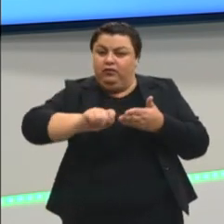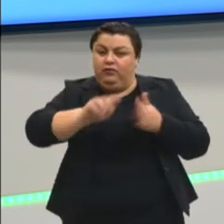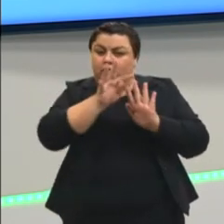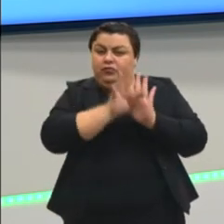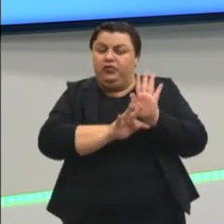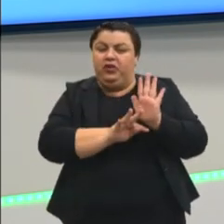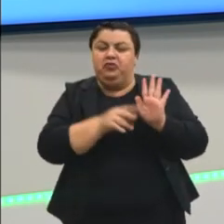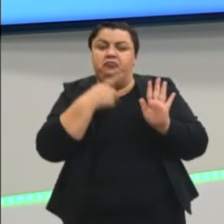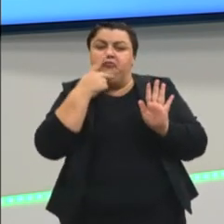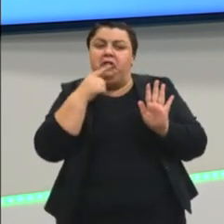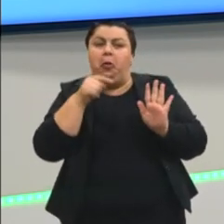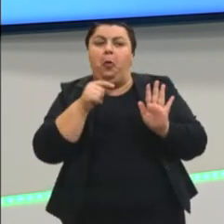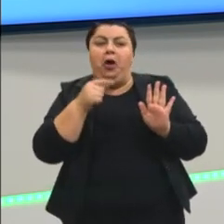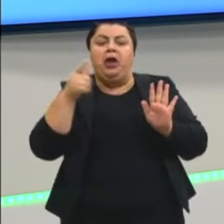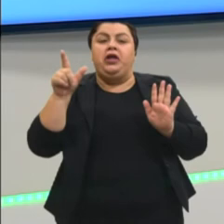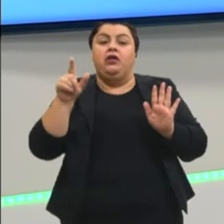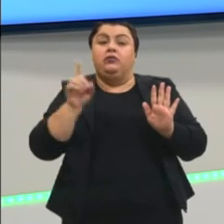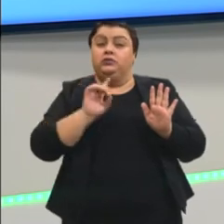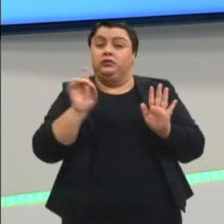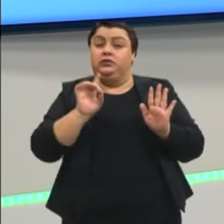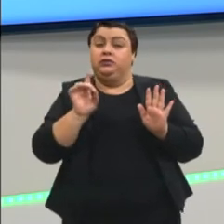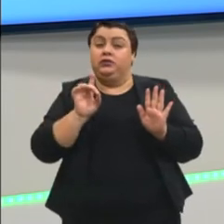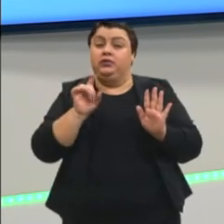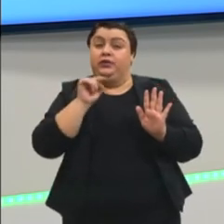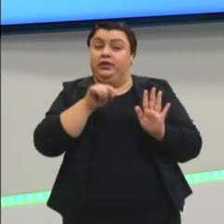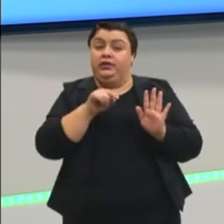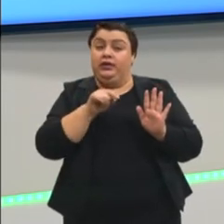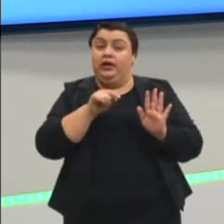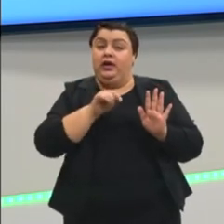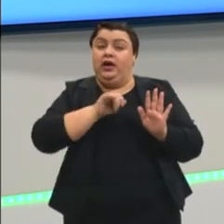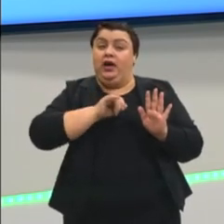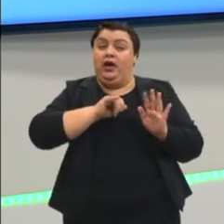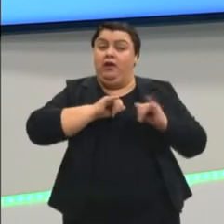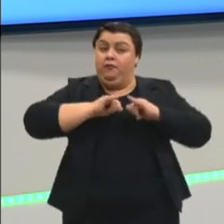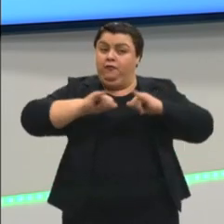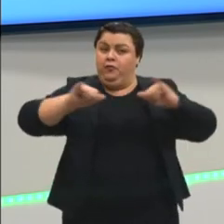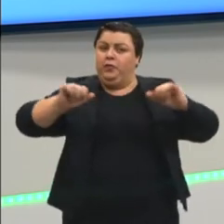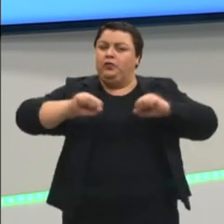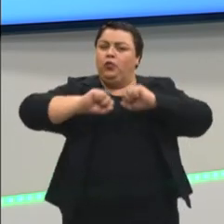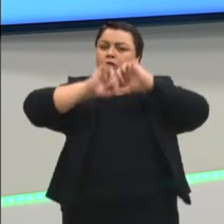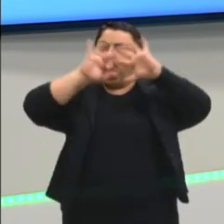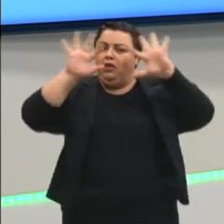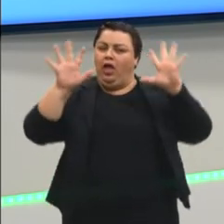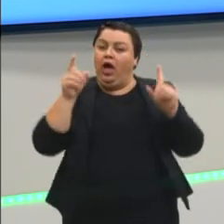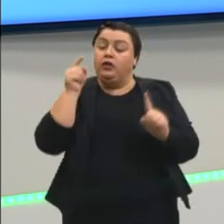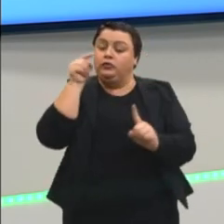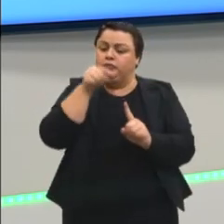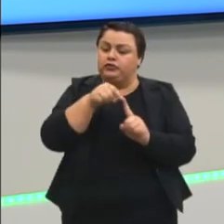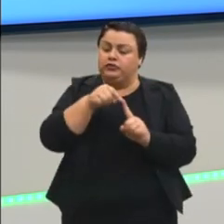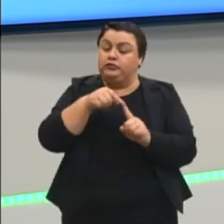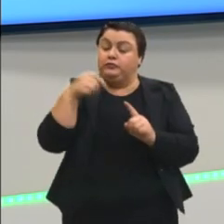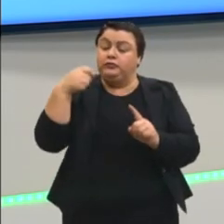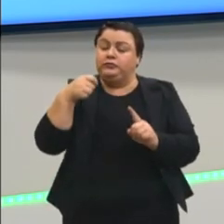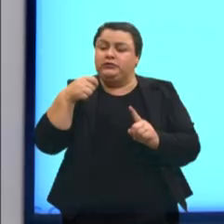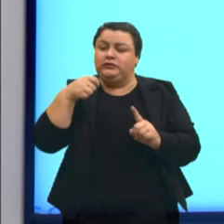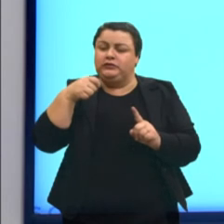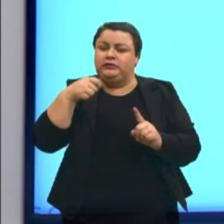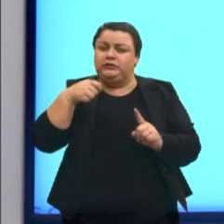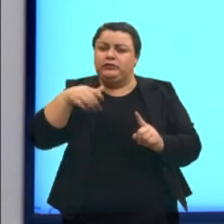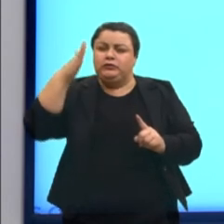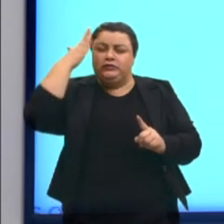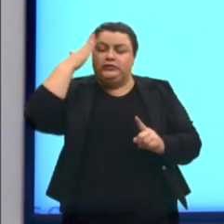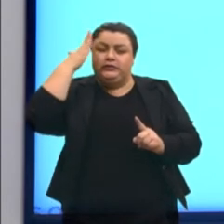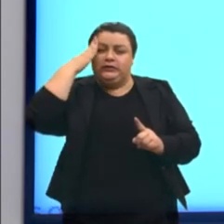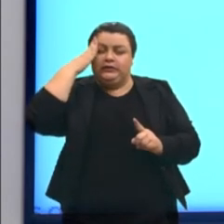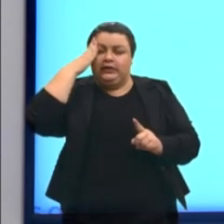quando ele falou aquilo. ele está muito passando uma informação clara e objetiva e eu preciso entender ela dessa maneira. Já no